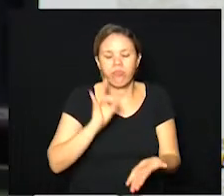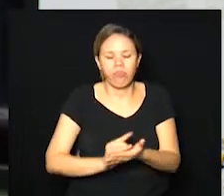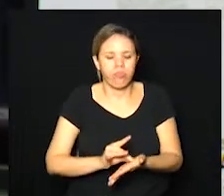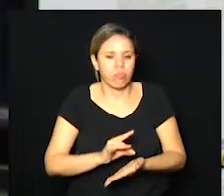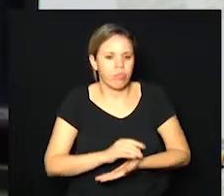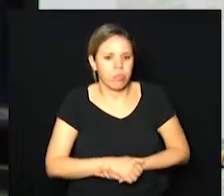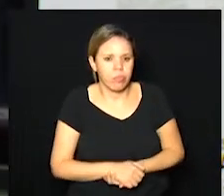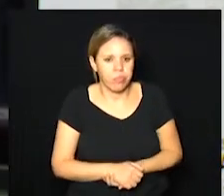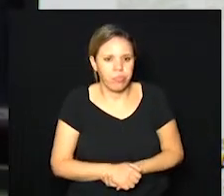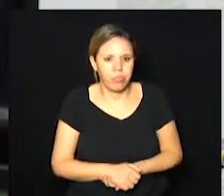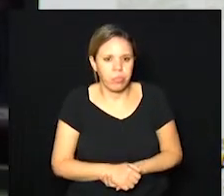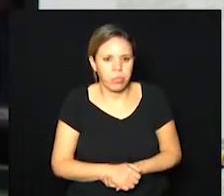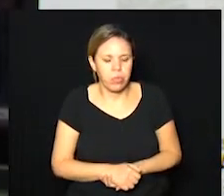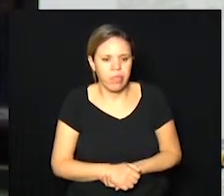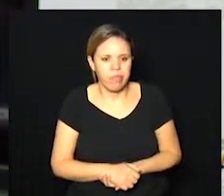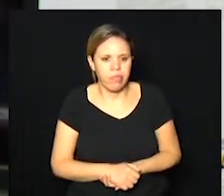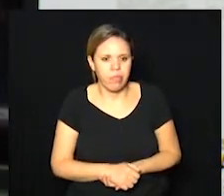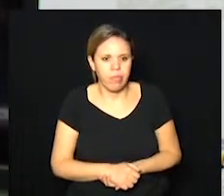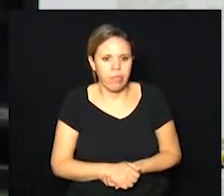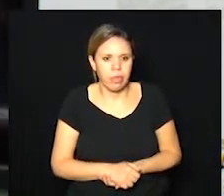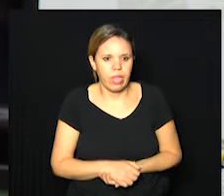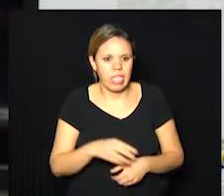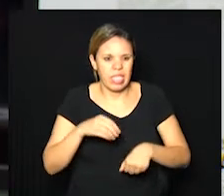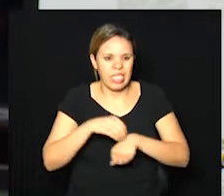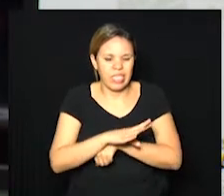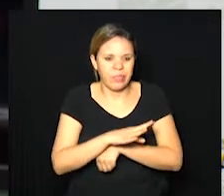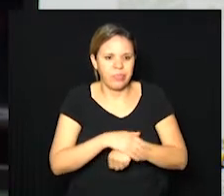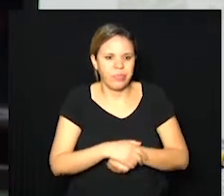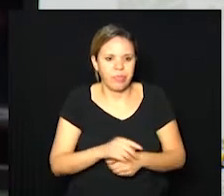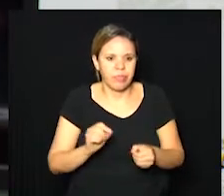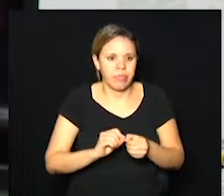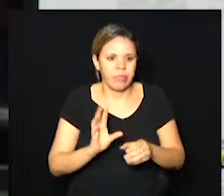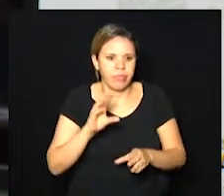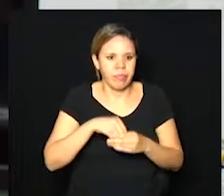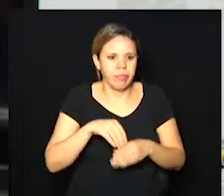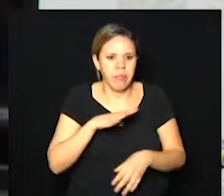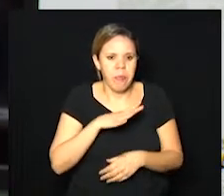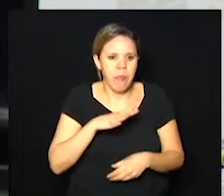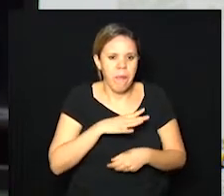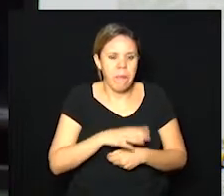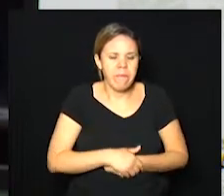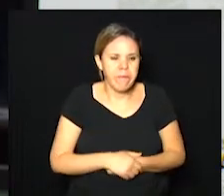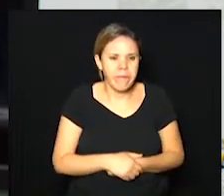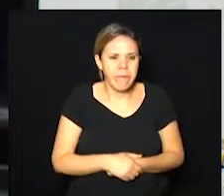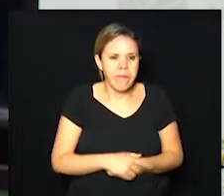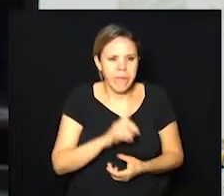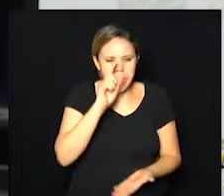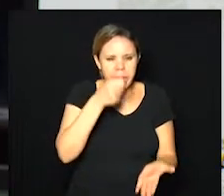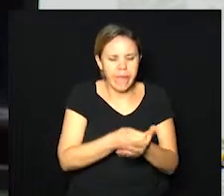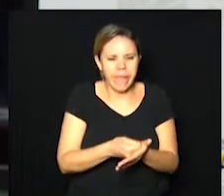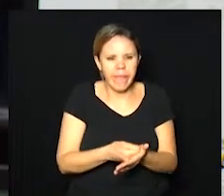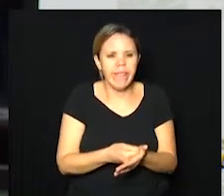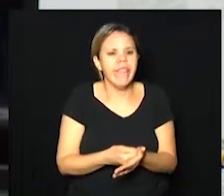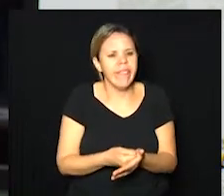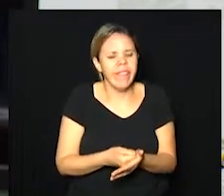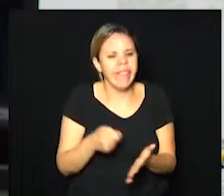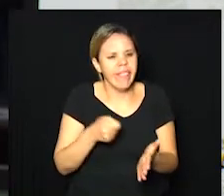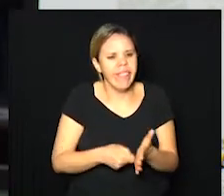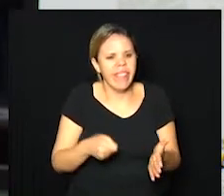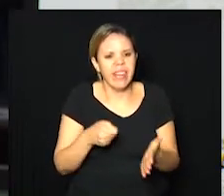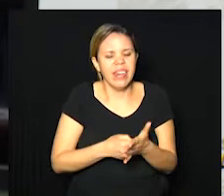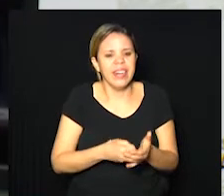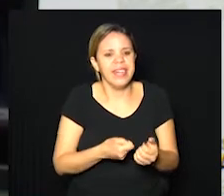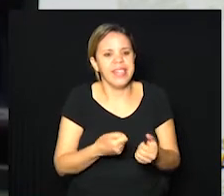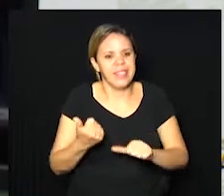transmissão feita dentro da cidade, através da determinação da prevalência, quer dizer, aquele